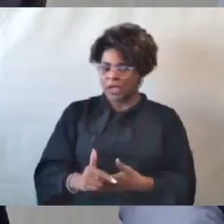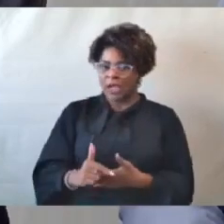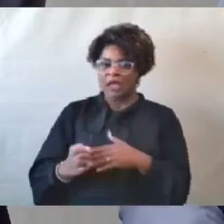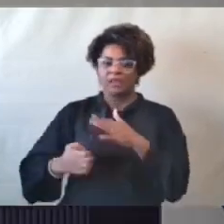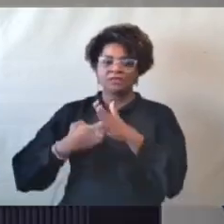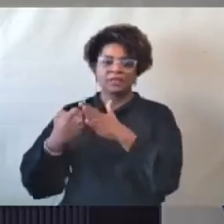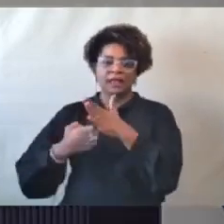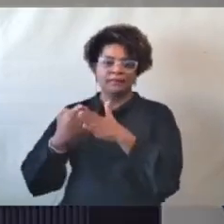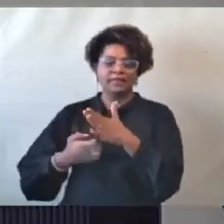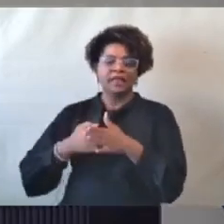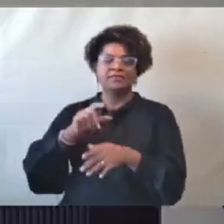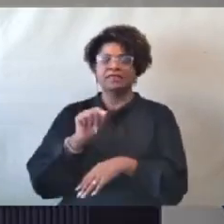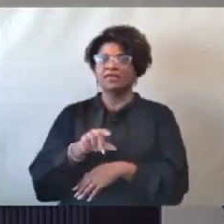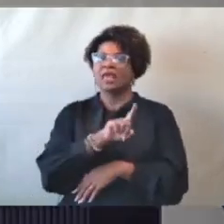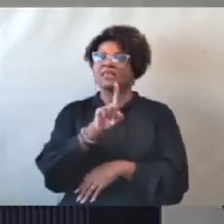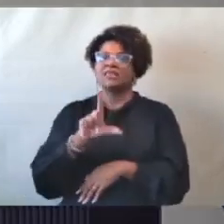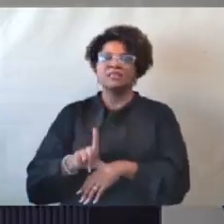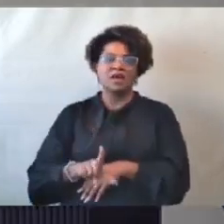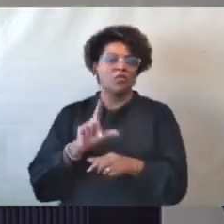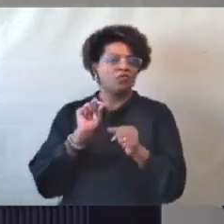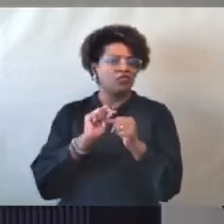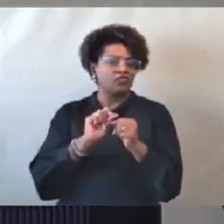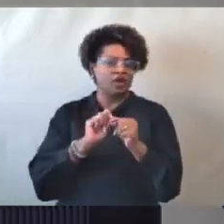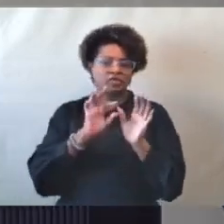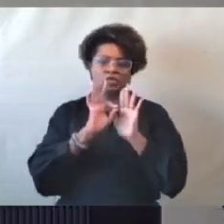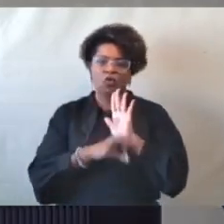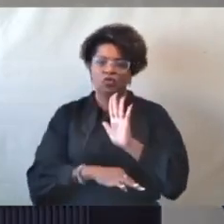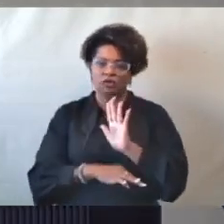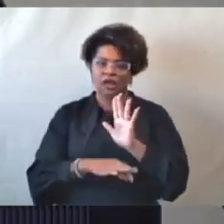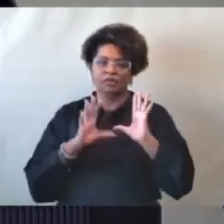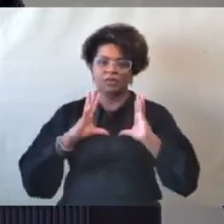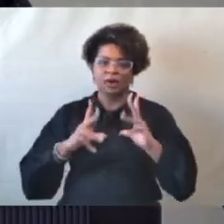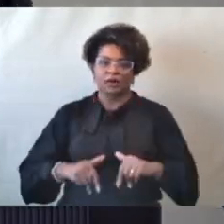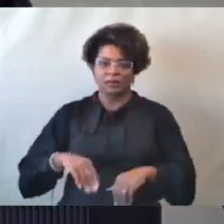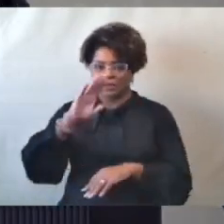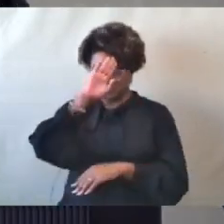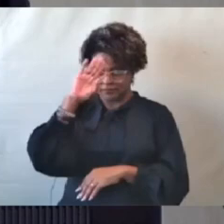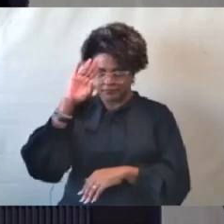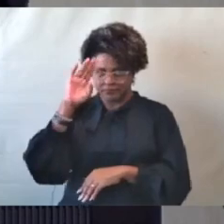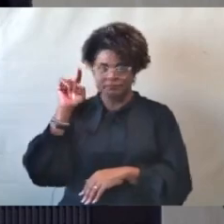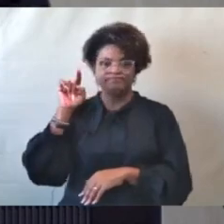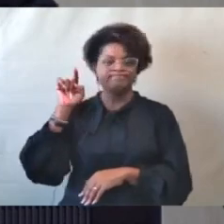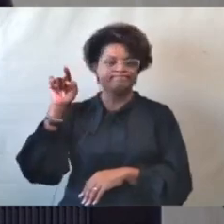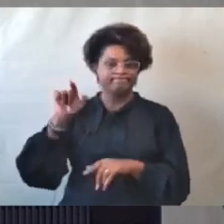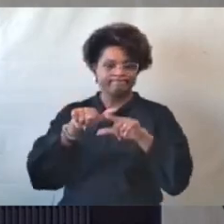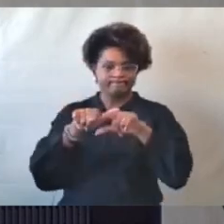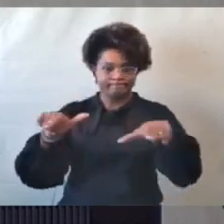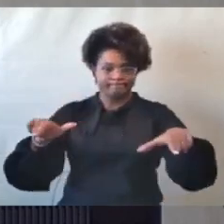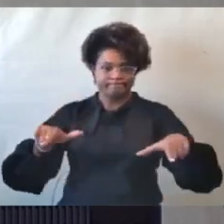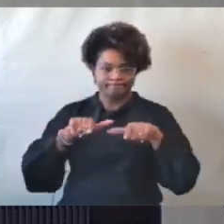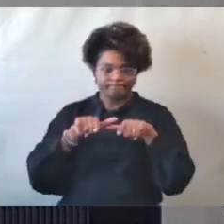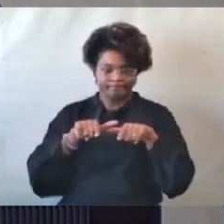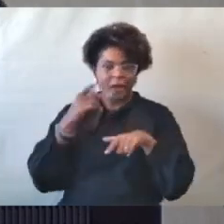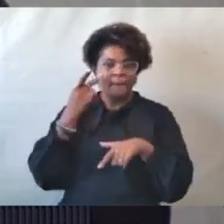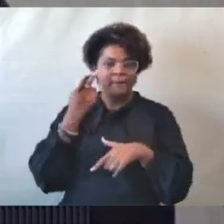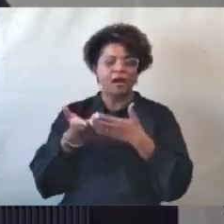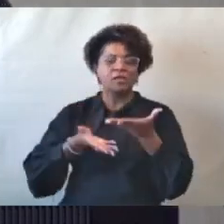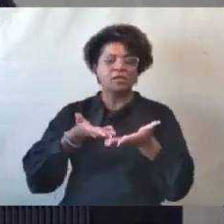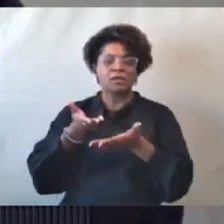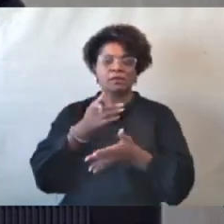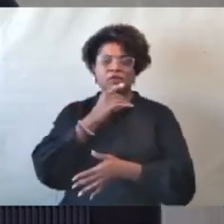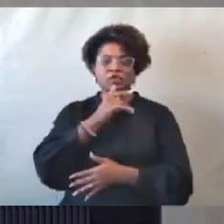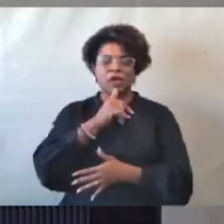êxito no cumprimento dos contratos anteriores para a limpeza da Lagoa da Pampulha, insistindo em solução ineficaz para o tratamento das águas.